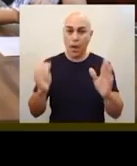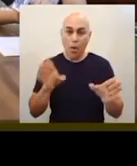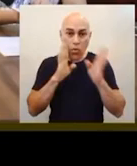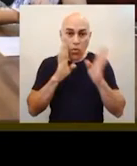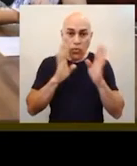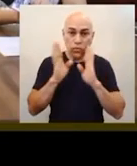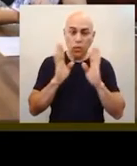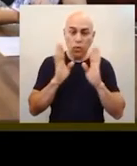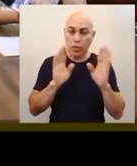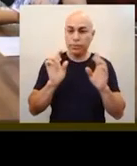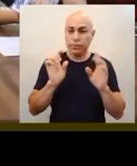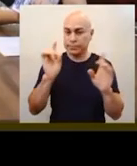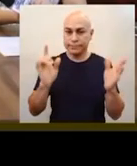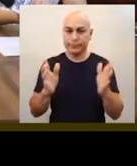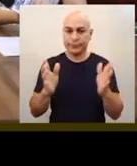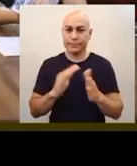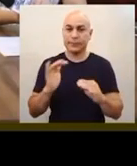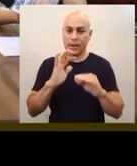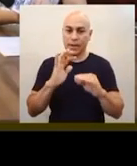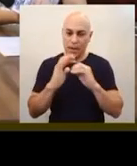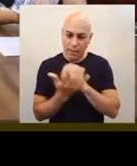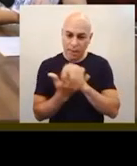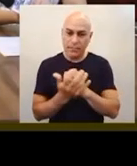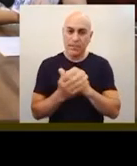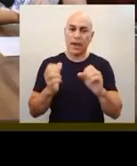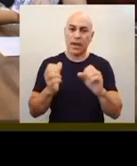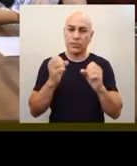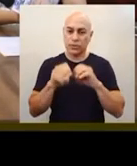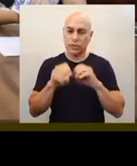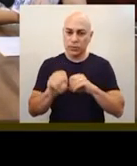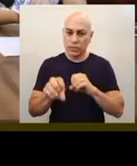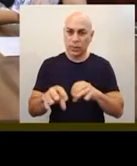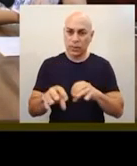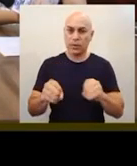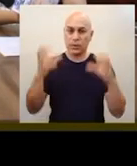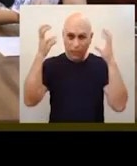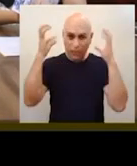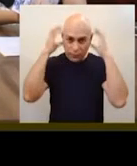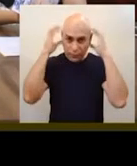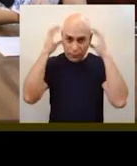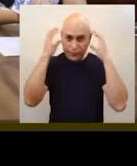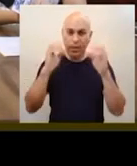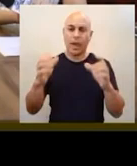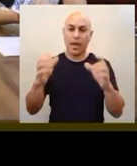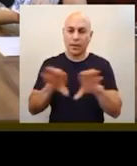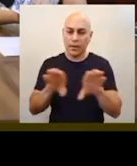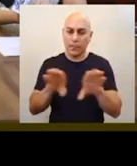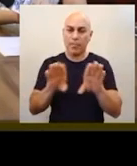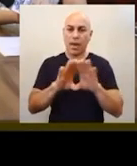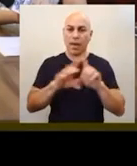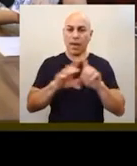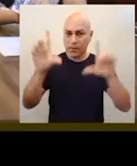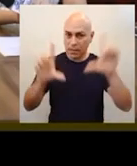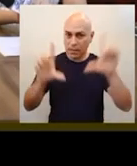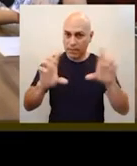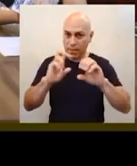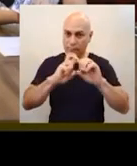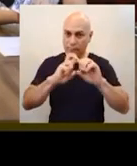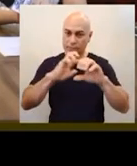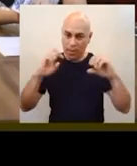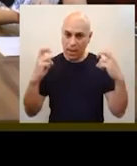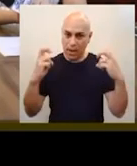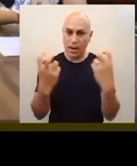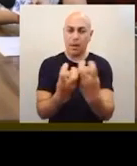simultaneamente pelo YouTube, pelo Facebook, pela Rádio Educativa FM e também pela TV Câmara de Rio